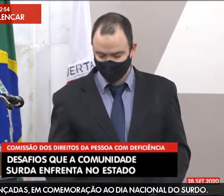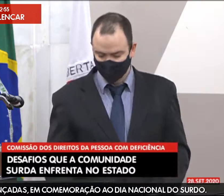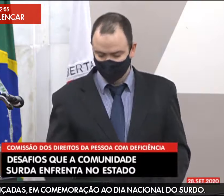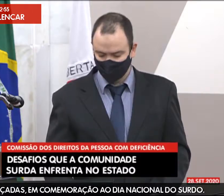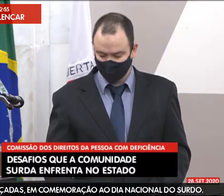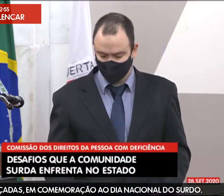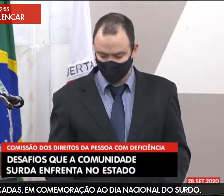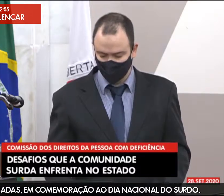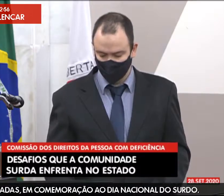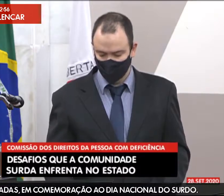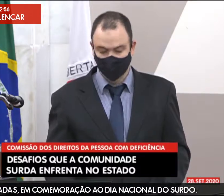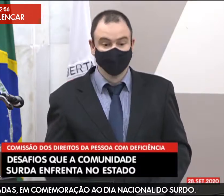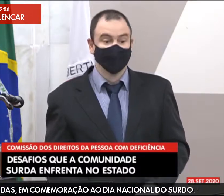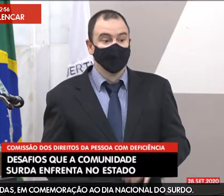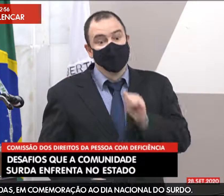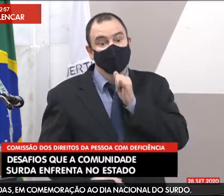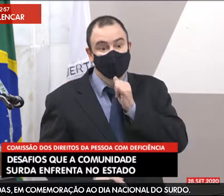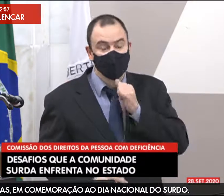do esporte.